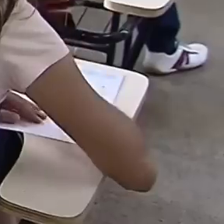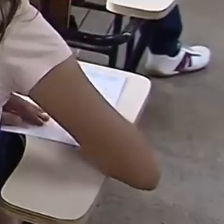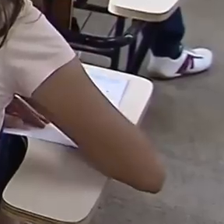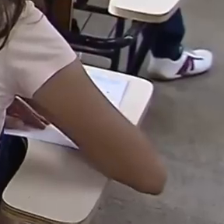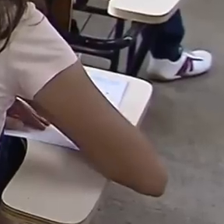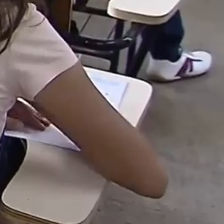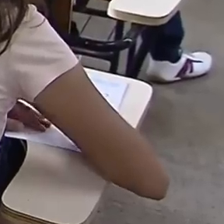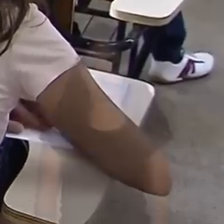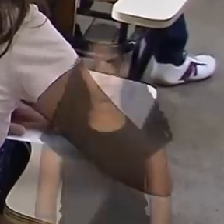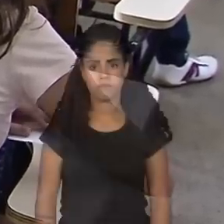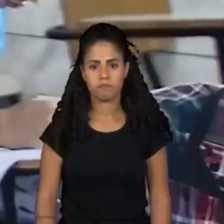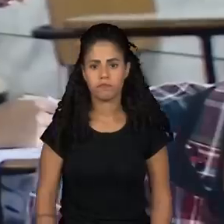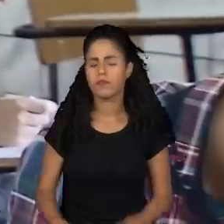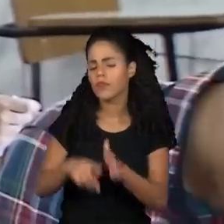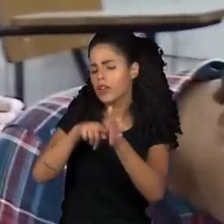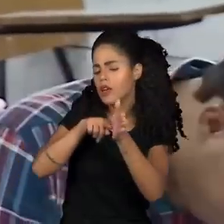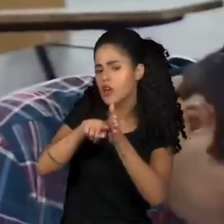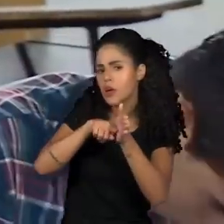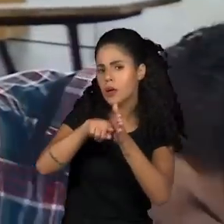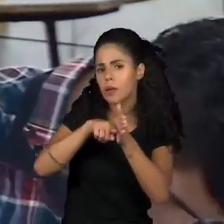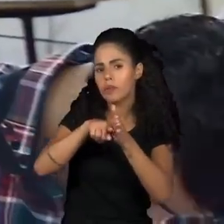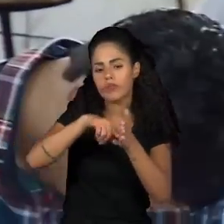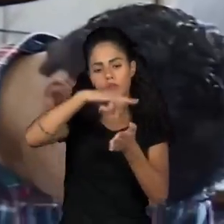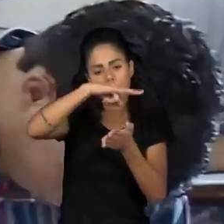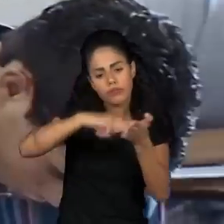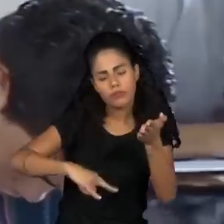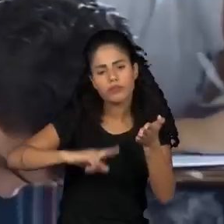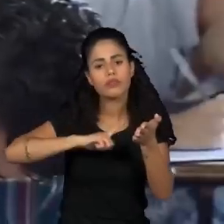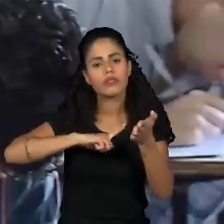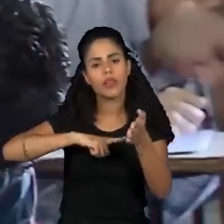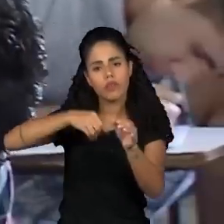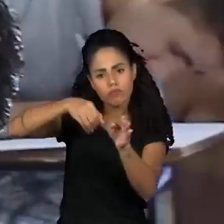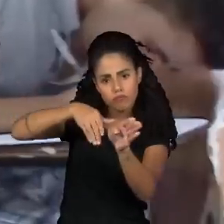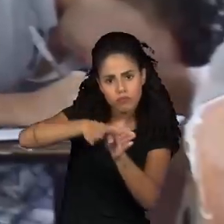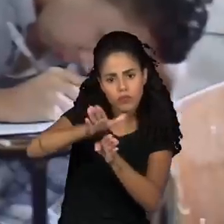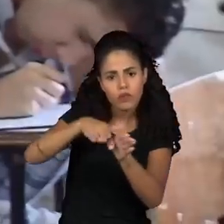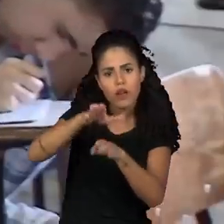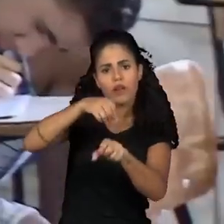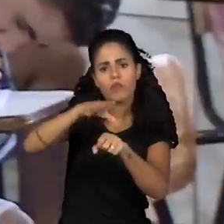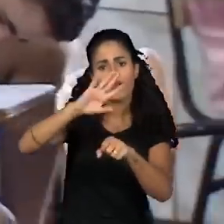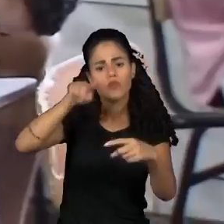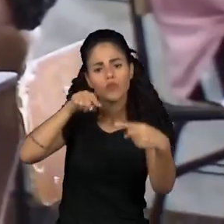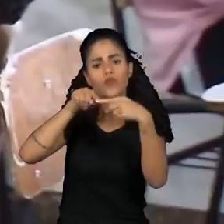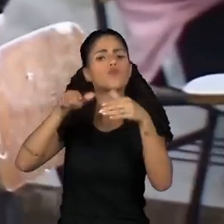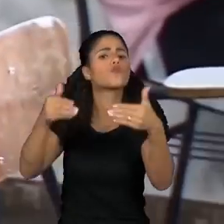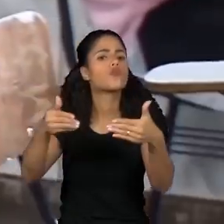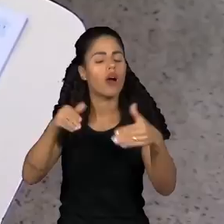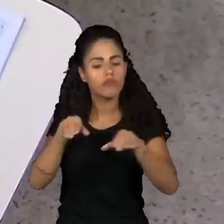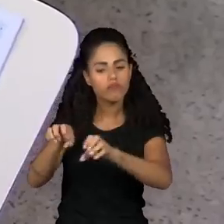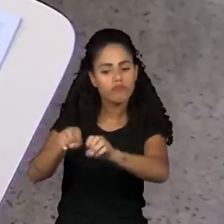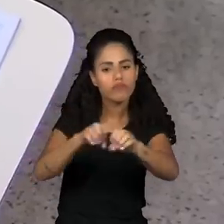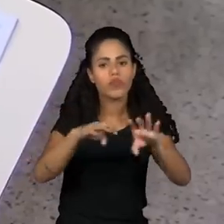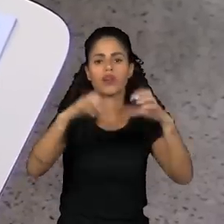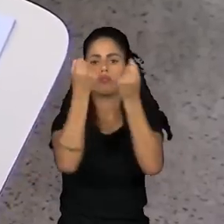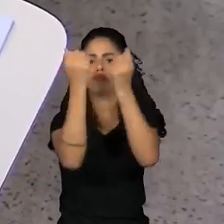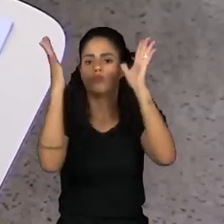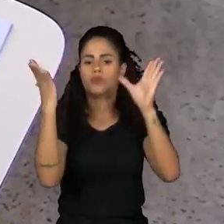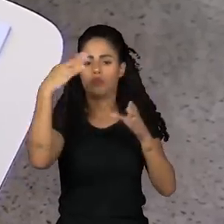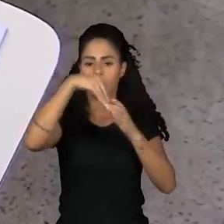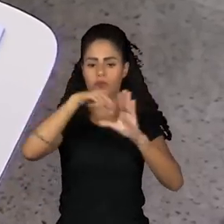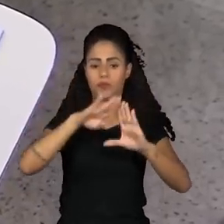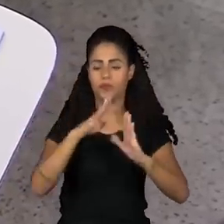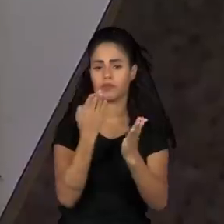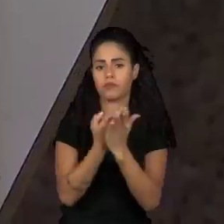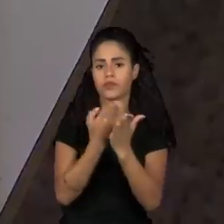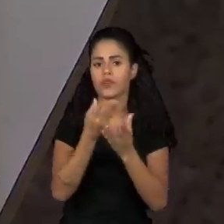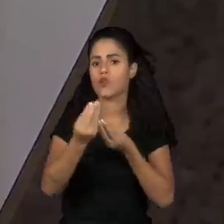A pesquisa gerou um documento com recomendações. O foco é a educação ambiental nas escolas e